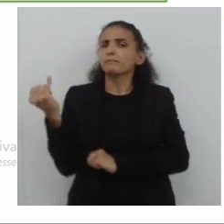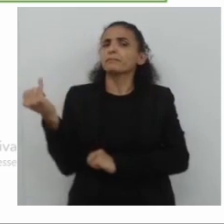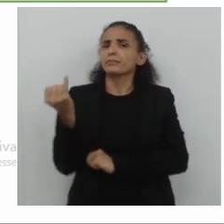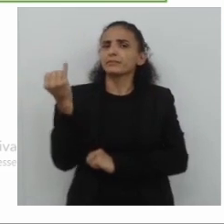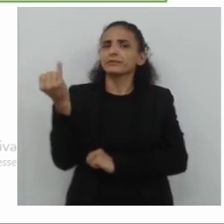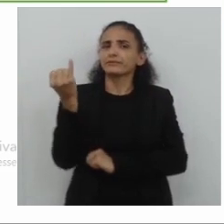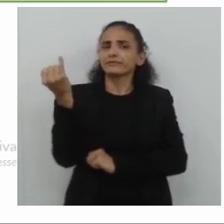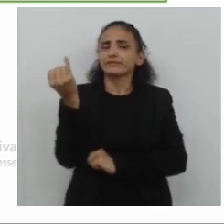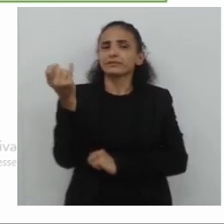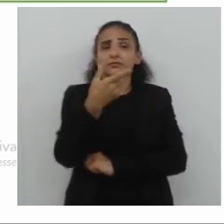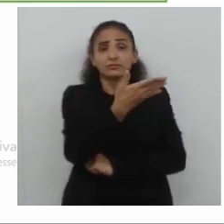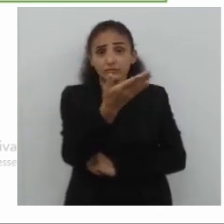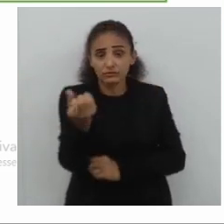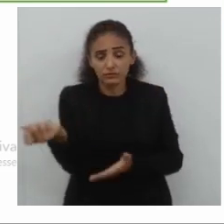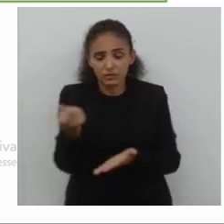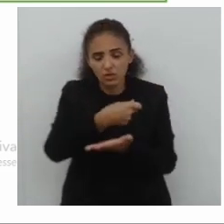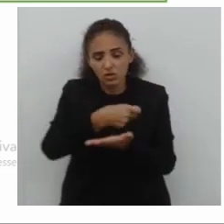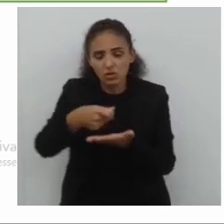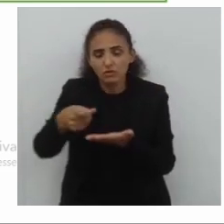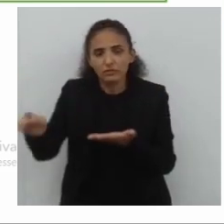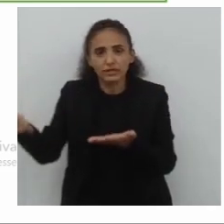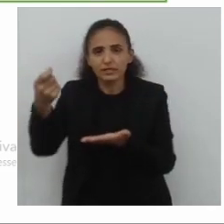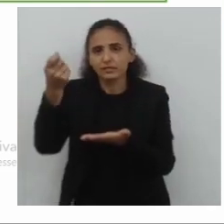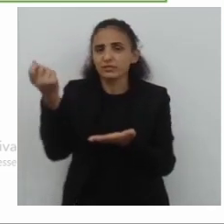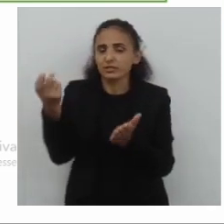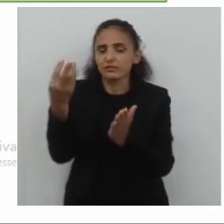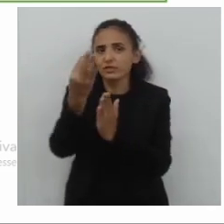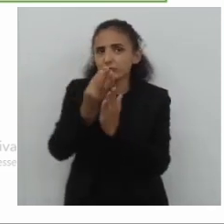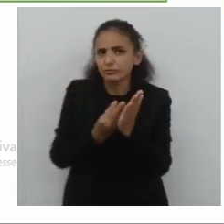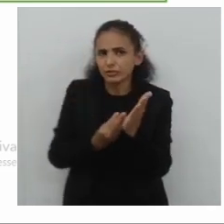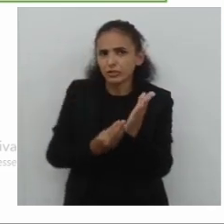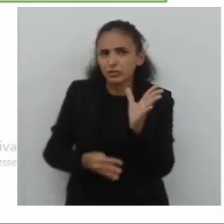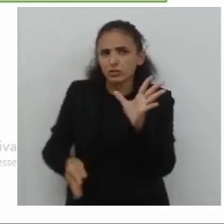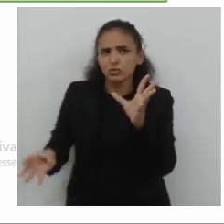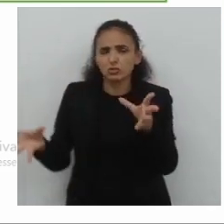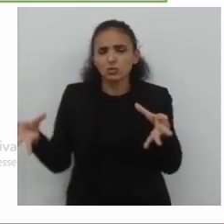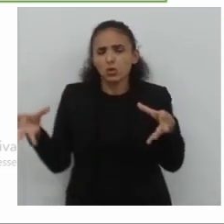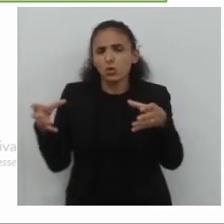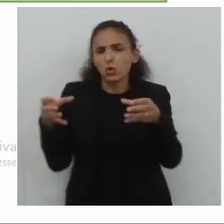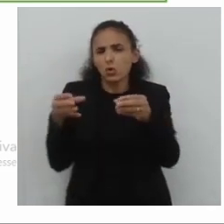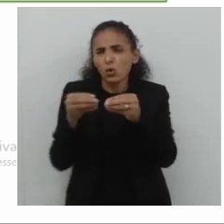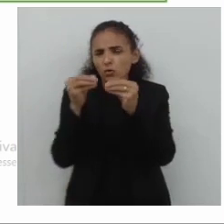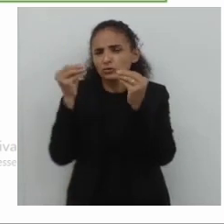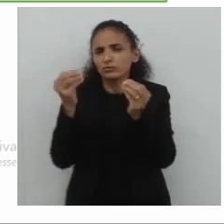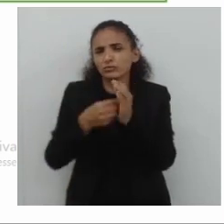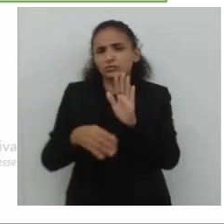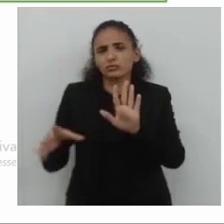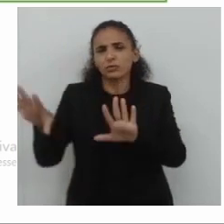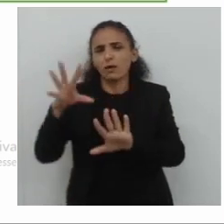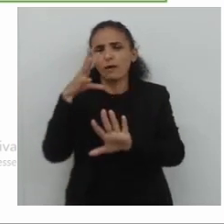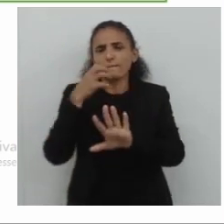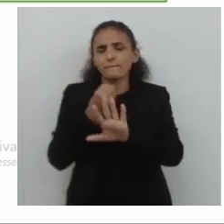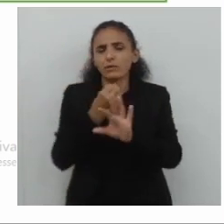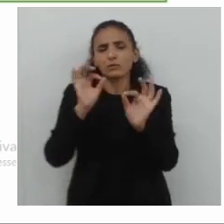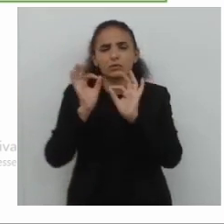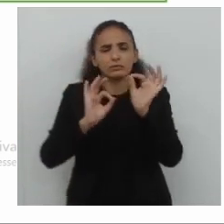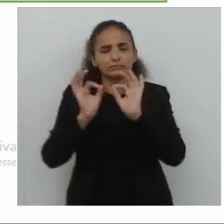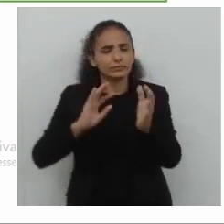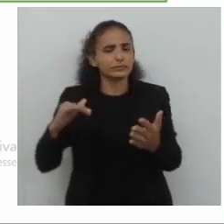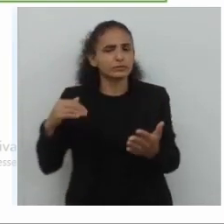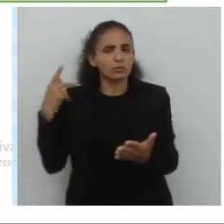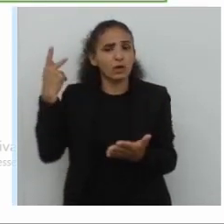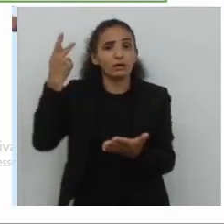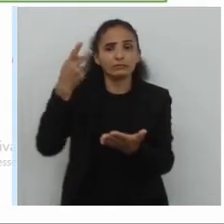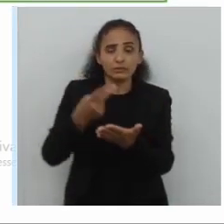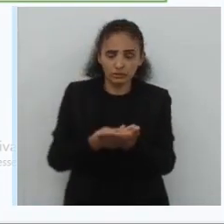na produção de textos. Ele corresponde ao conjunto de conjunturas materiais ou abstratas, que rodeiam um